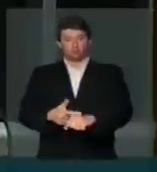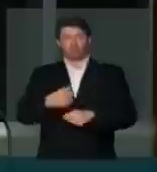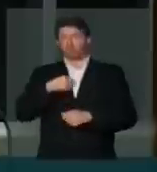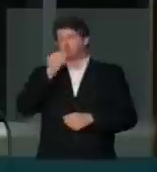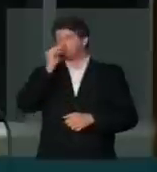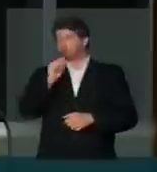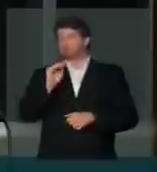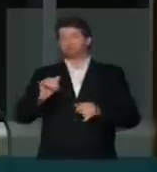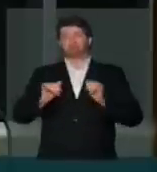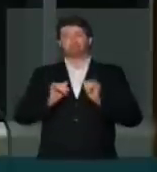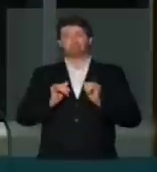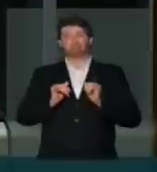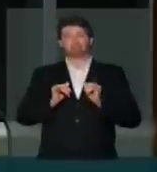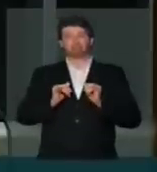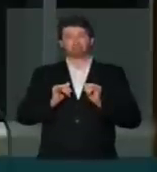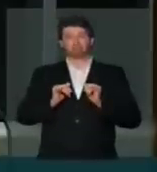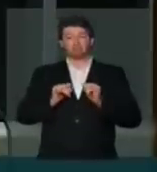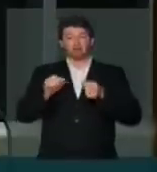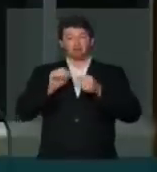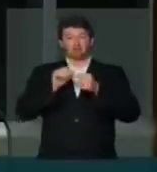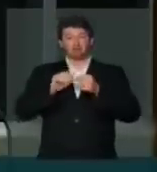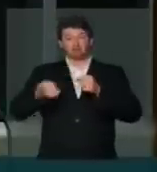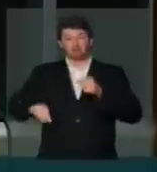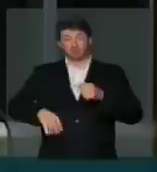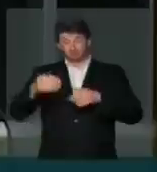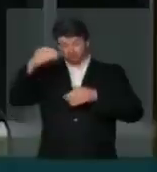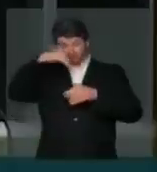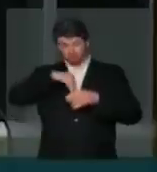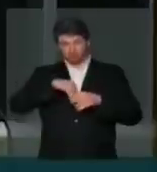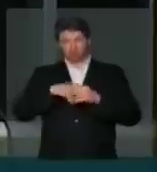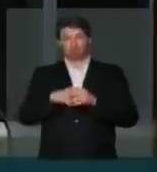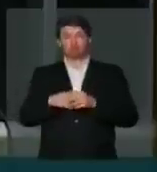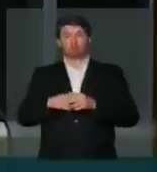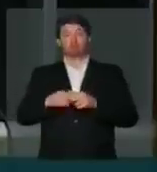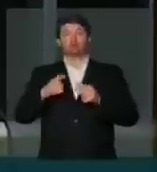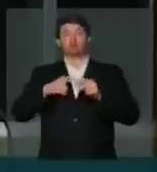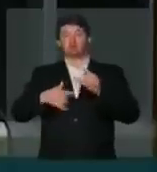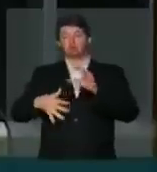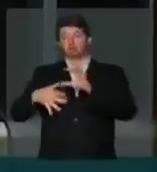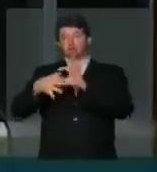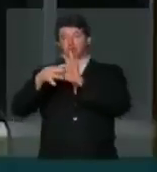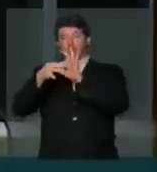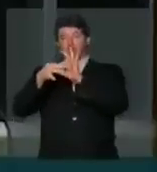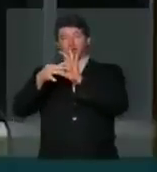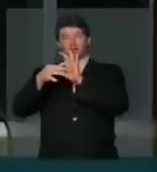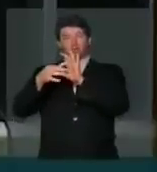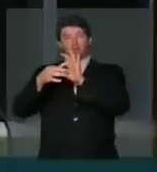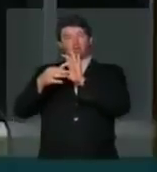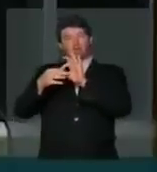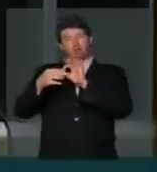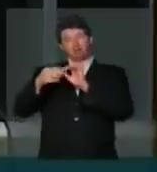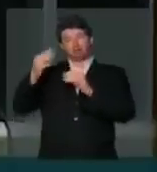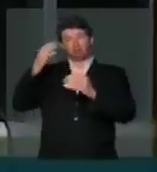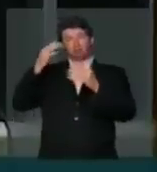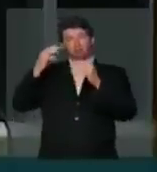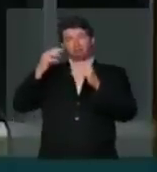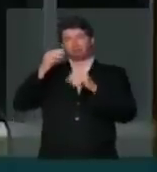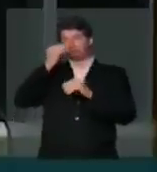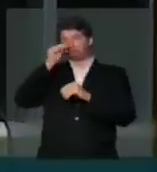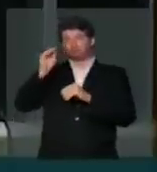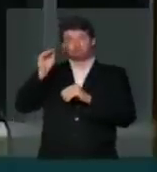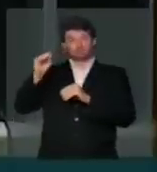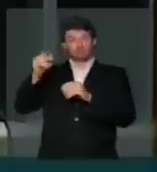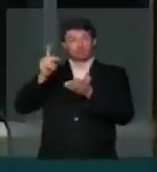que gera sofrimento e que produz um grande alinhamento da realidade. Eu, infelizmente,